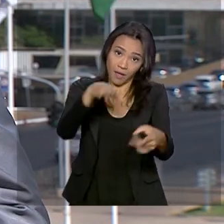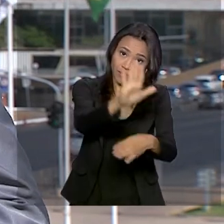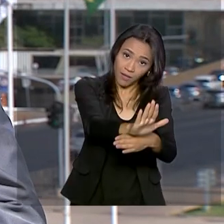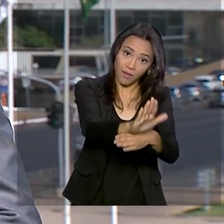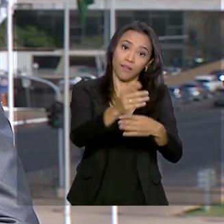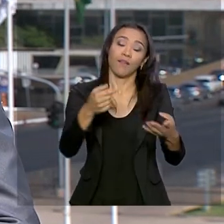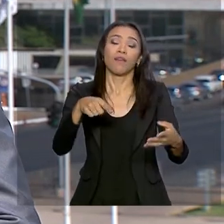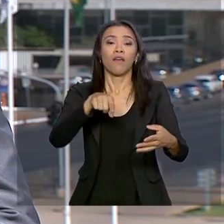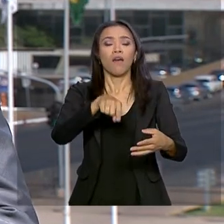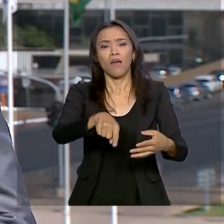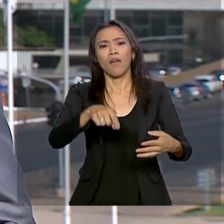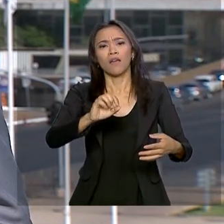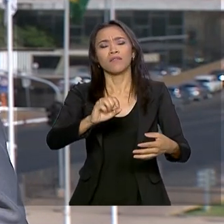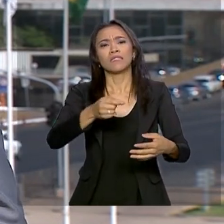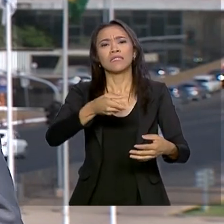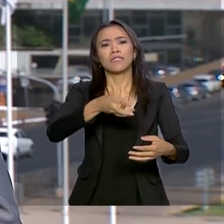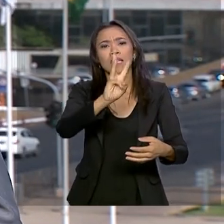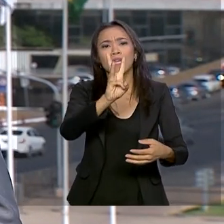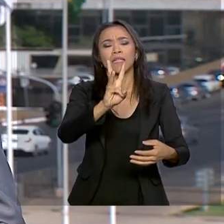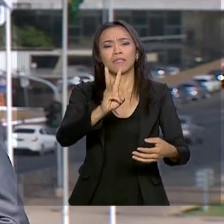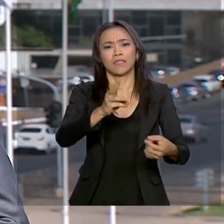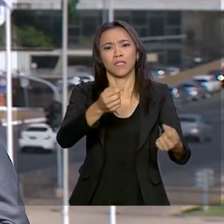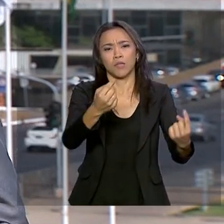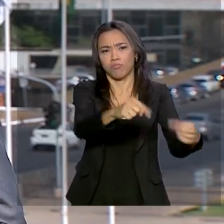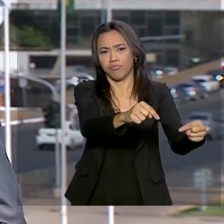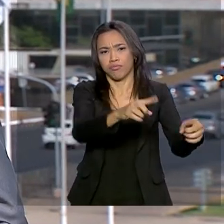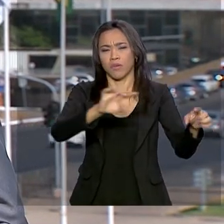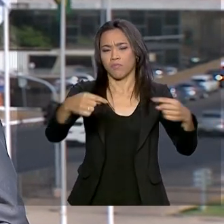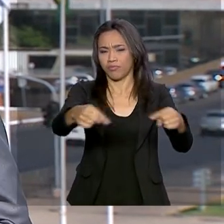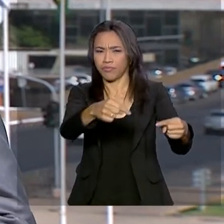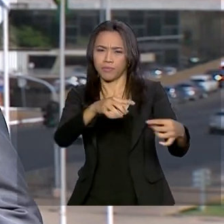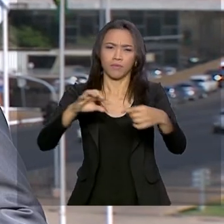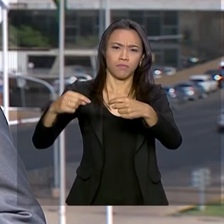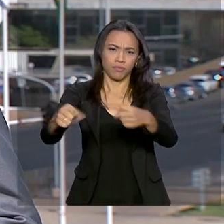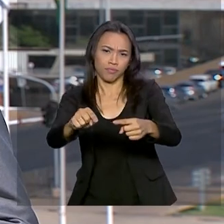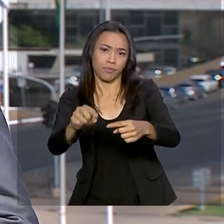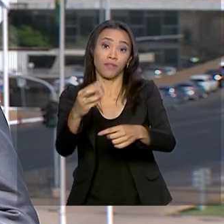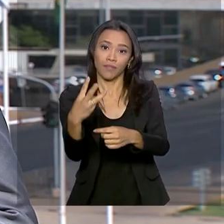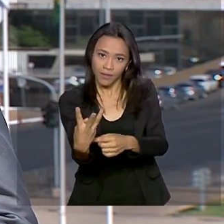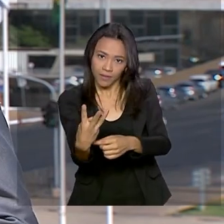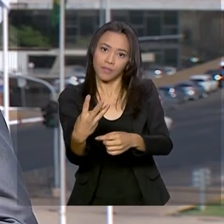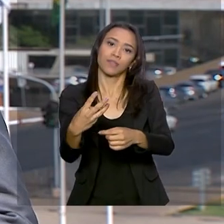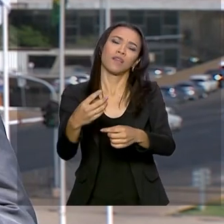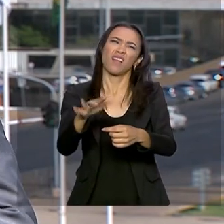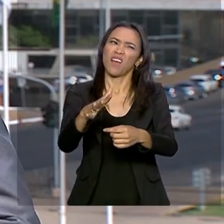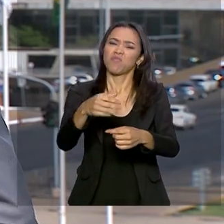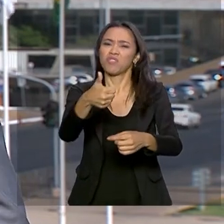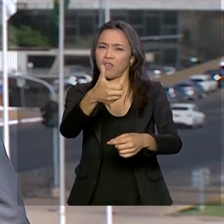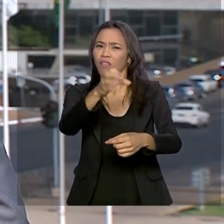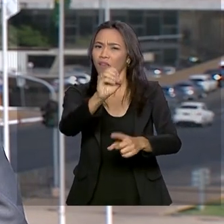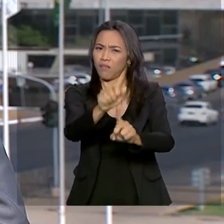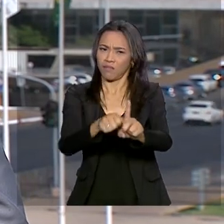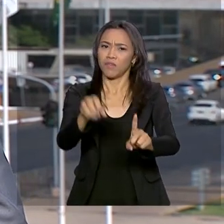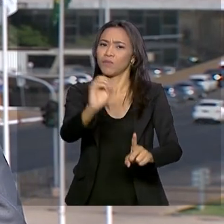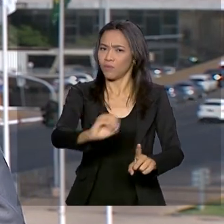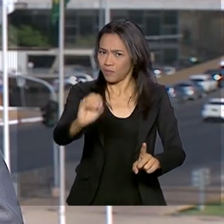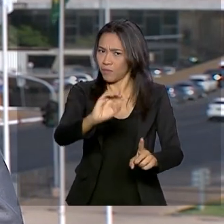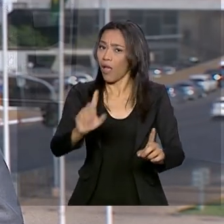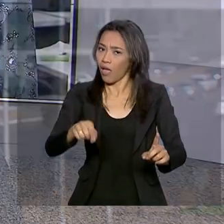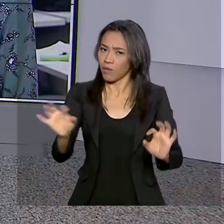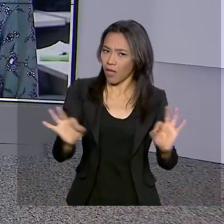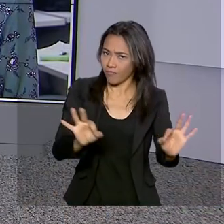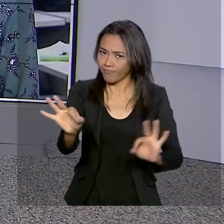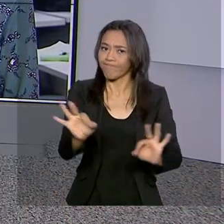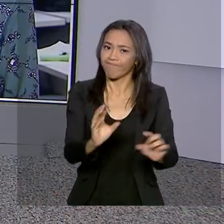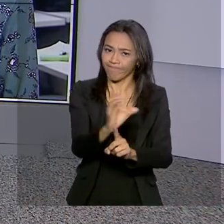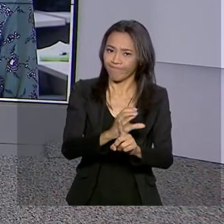turno acontecerá após três sessões de debate, também no plenário do Senado, lá pelo dia 10 de outubro, essa previsão, Renata. Obrigada,